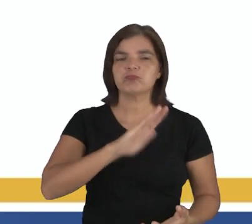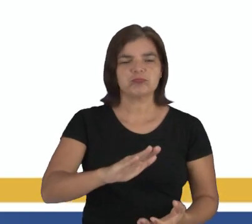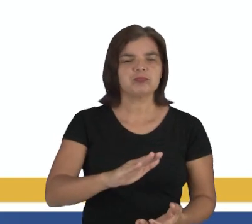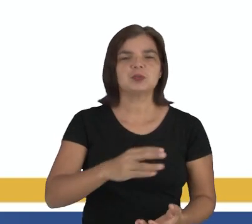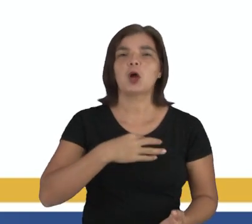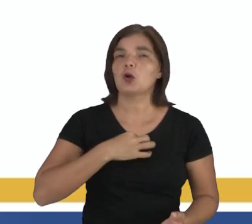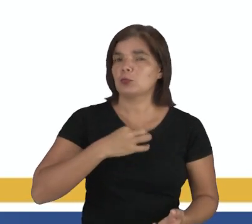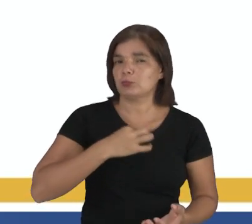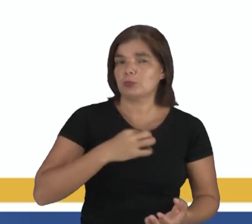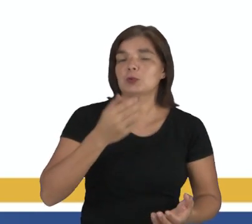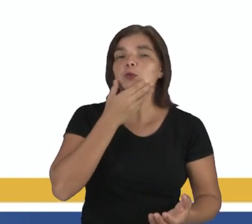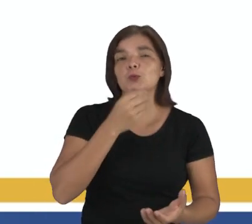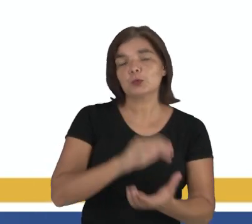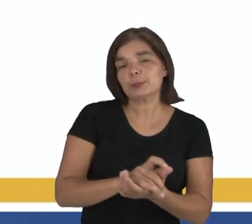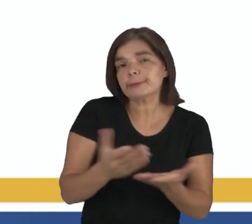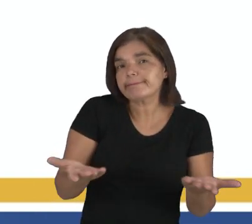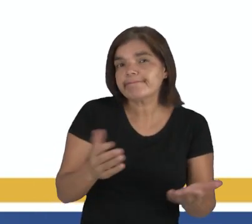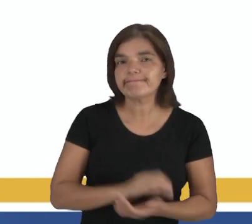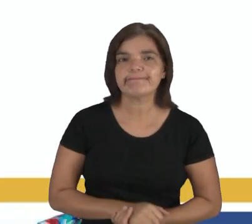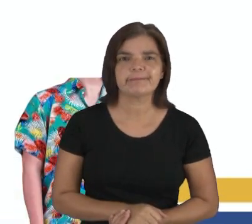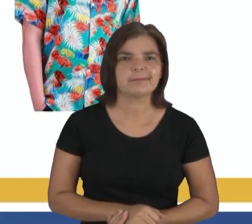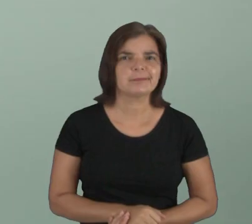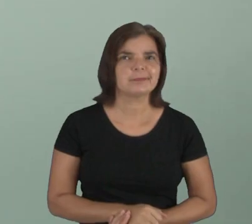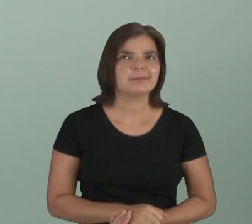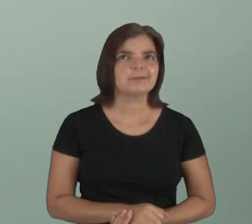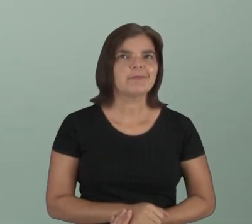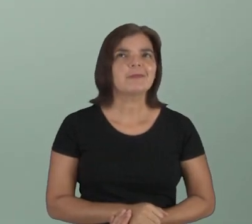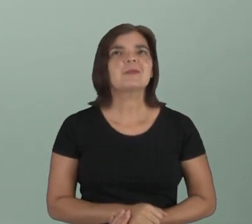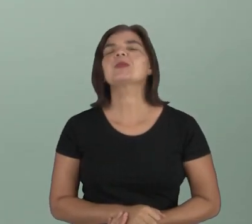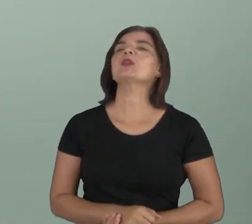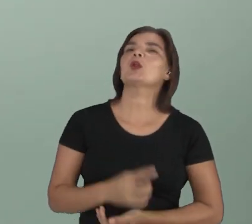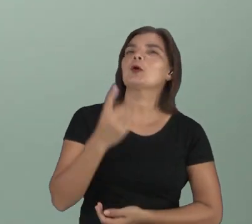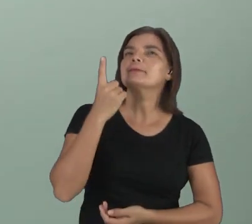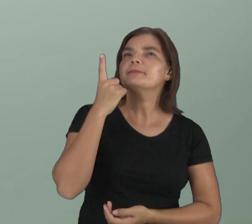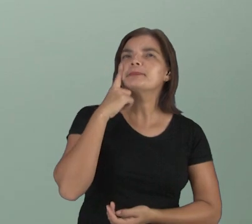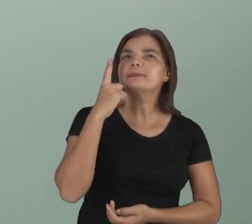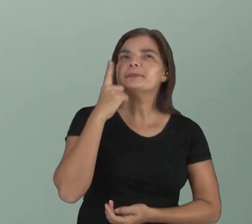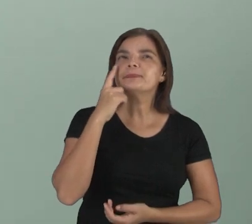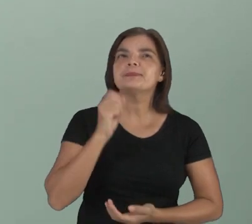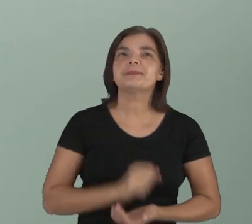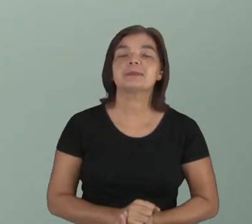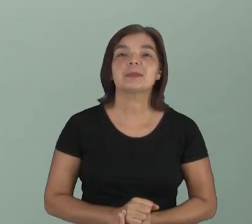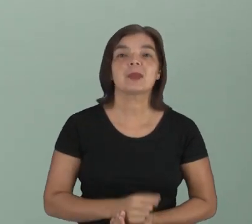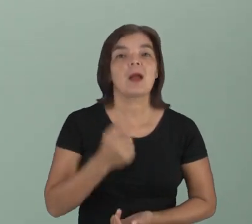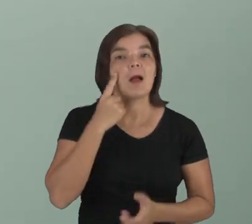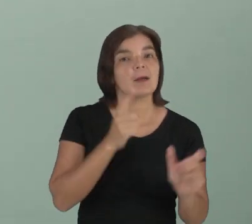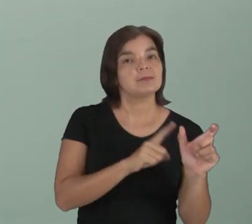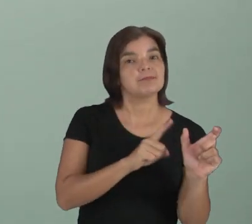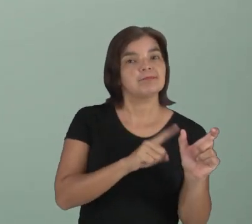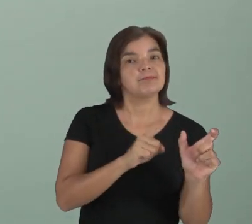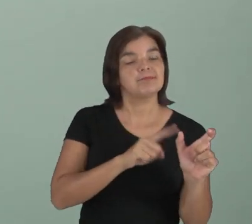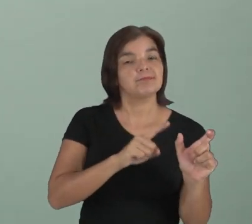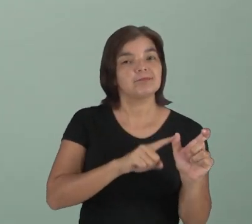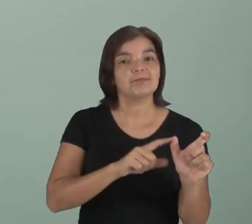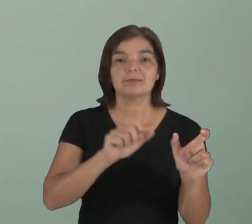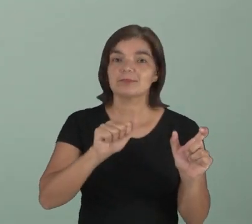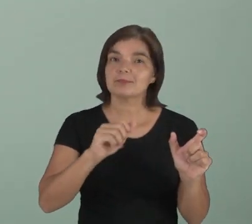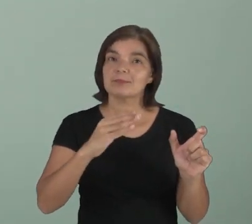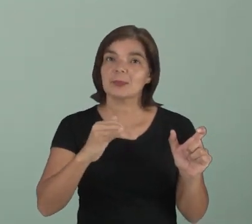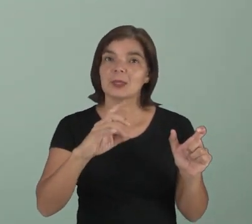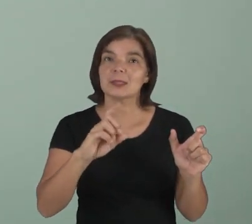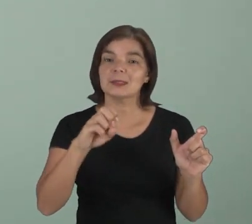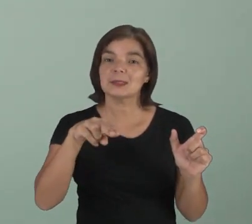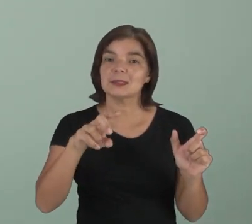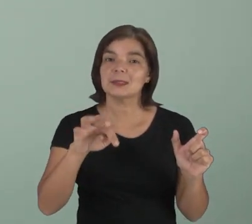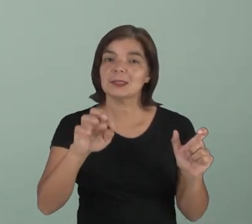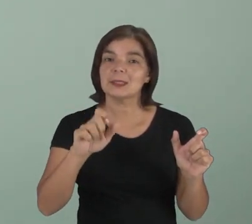gostava da camisa do esposo? Gente, vamos pensar. Veja que a palavra acidentalmente, ela está